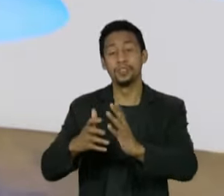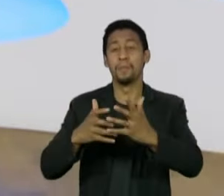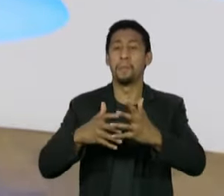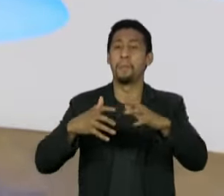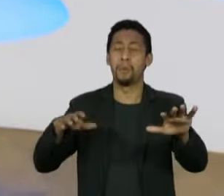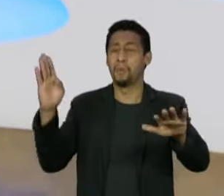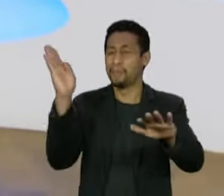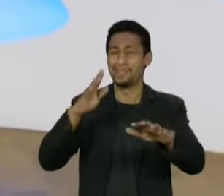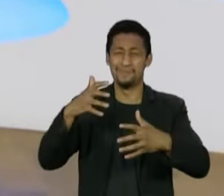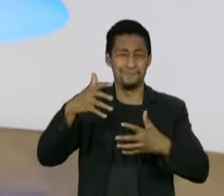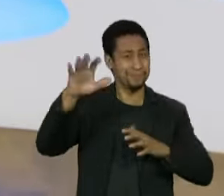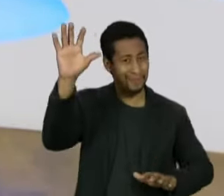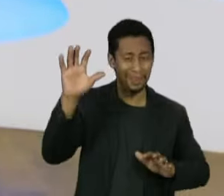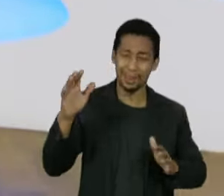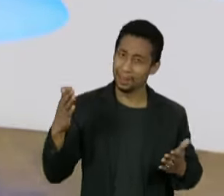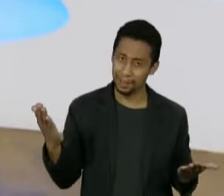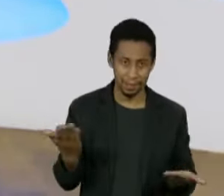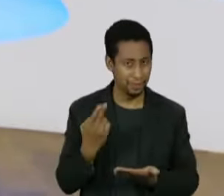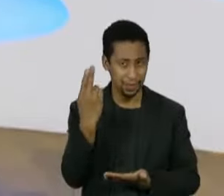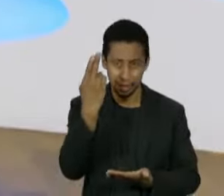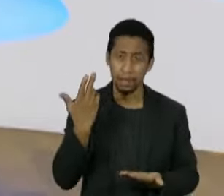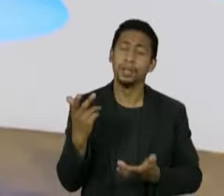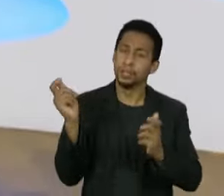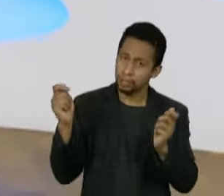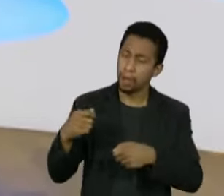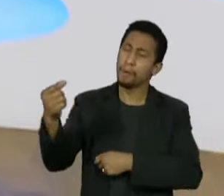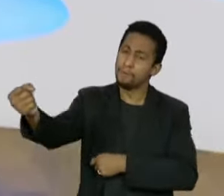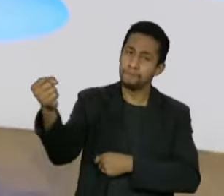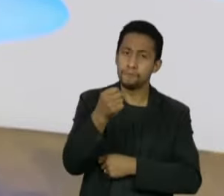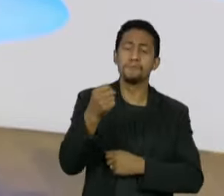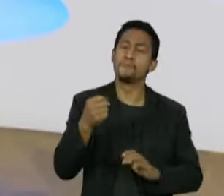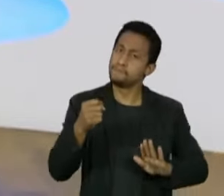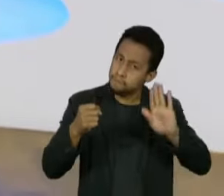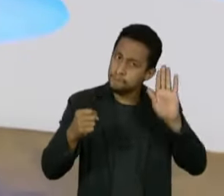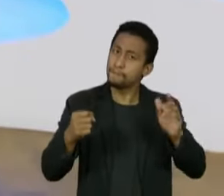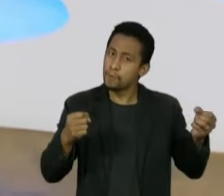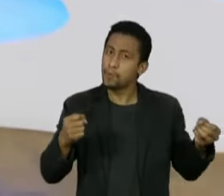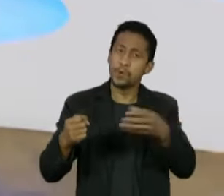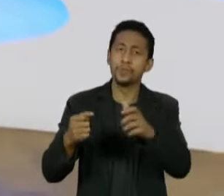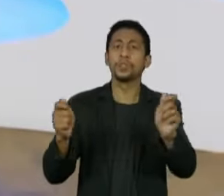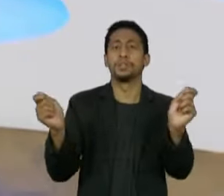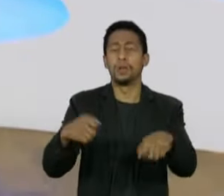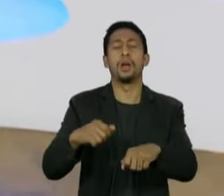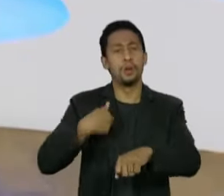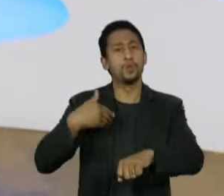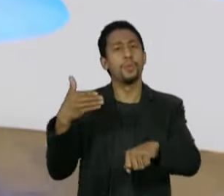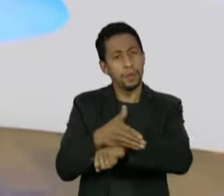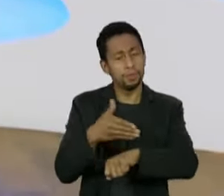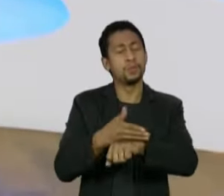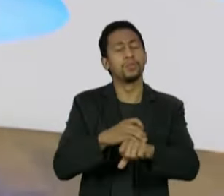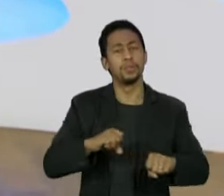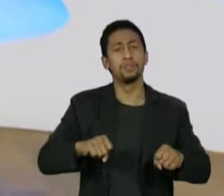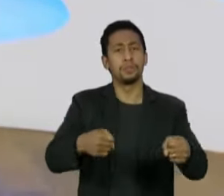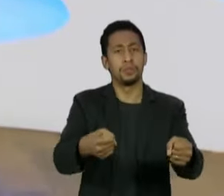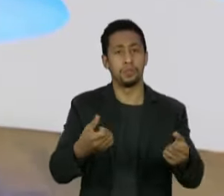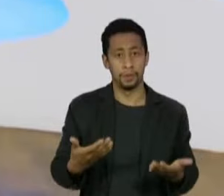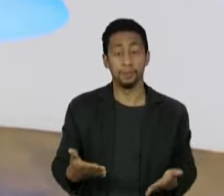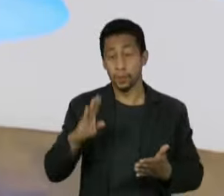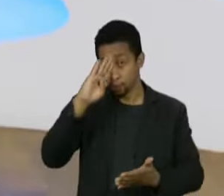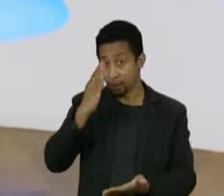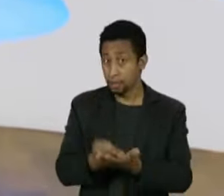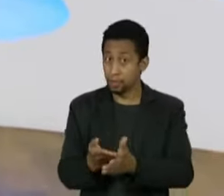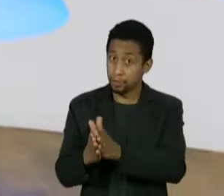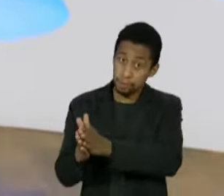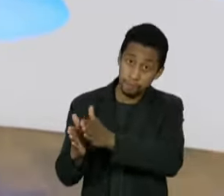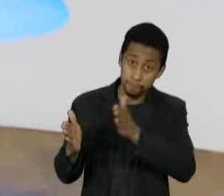país, não. A terceira via pode ser construída, eu tenho participado desse processo, tenho me esforçado muito e eu tenho certeza que com o passar do tempo, com o